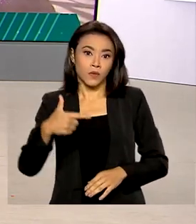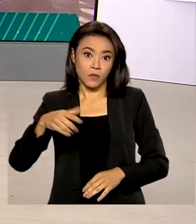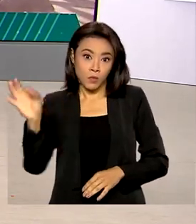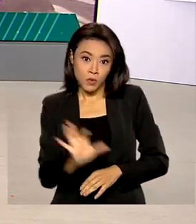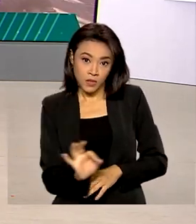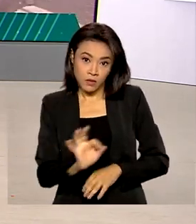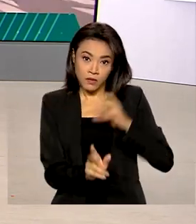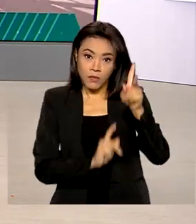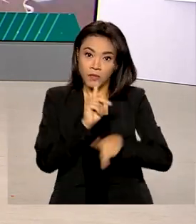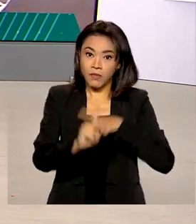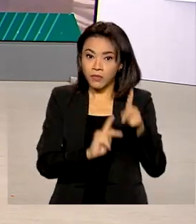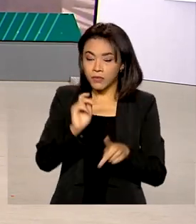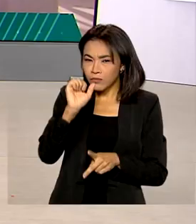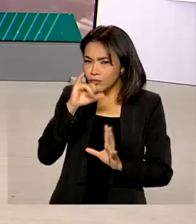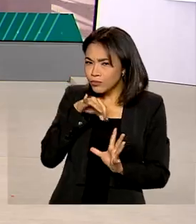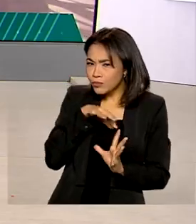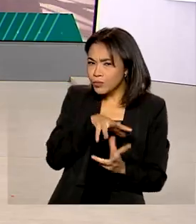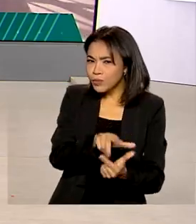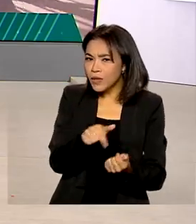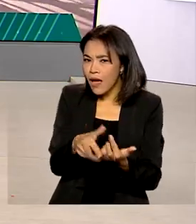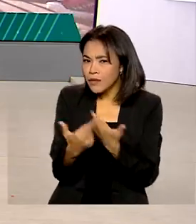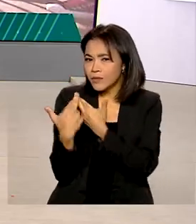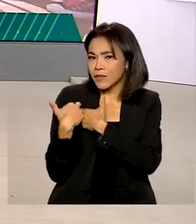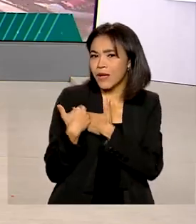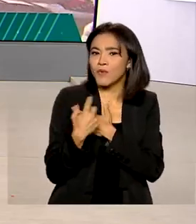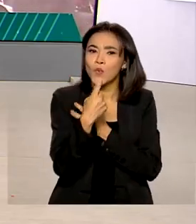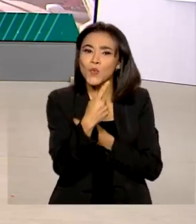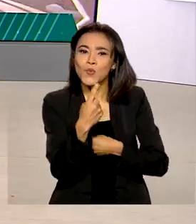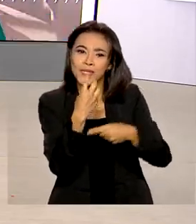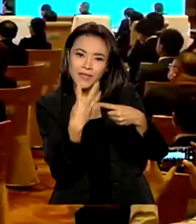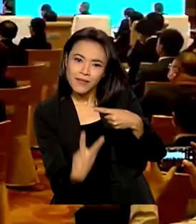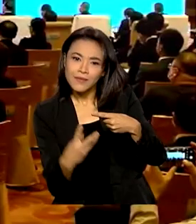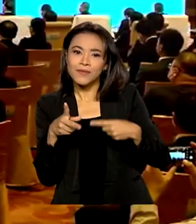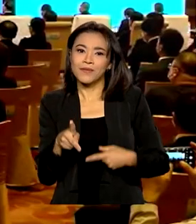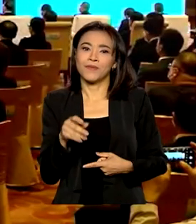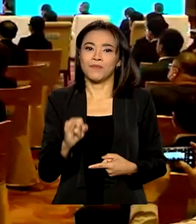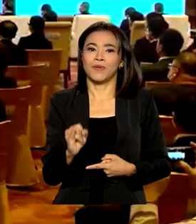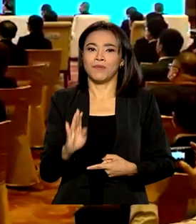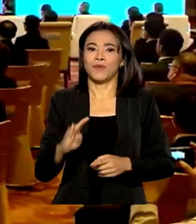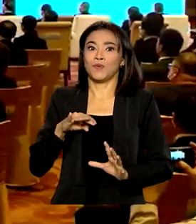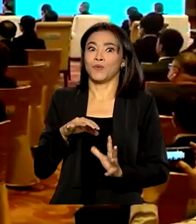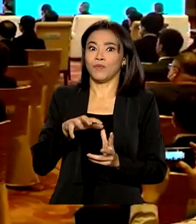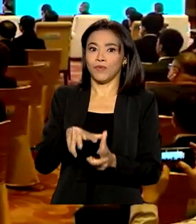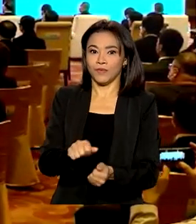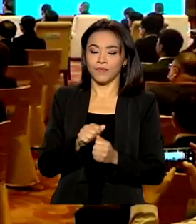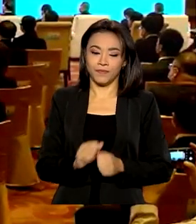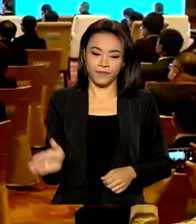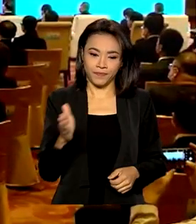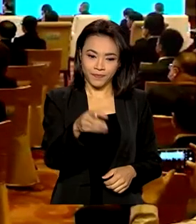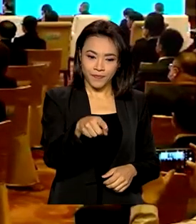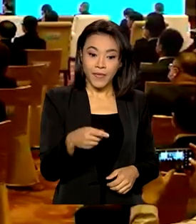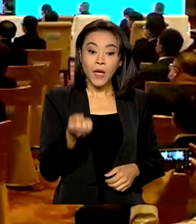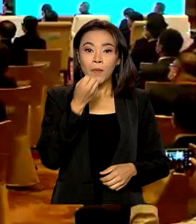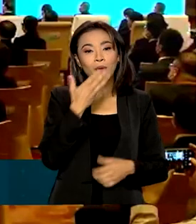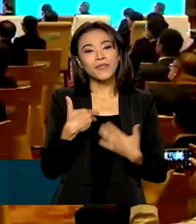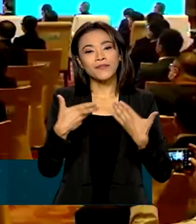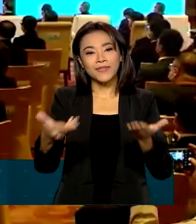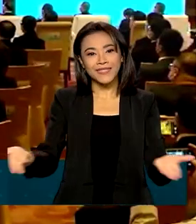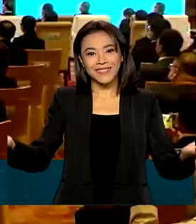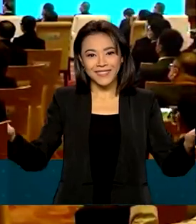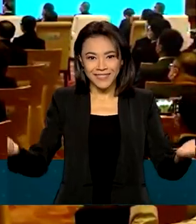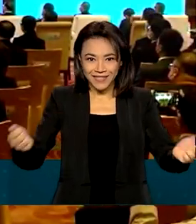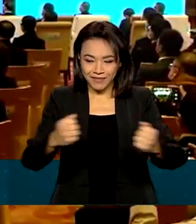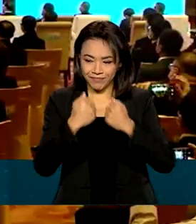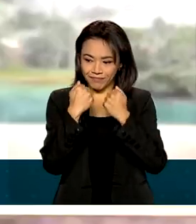e são responsáveis por quase um terço do PIB global. Quem deu as boas-vindas aos participantes